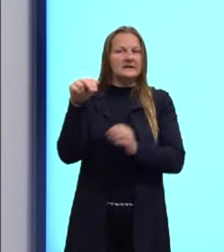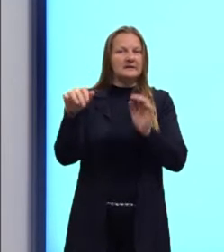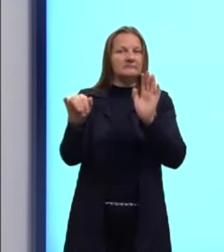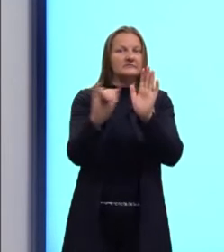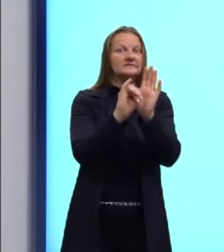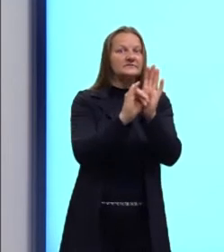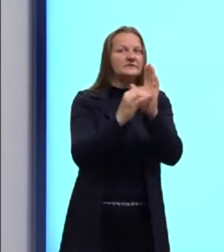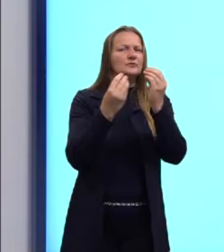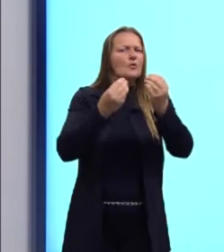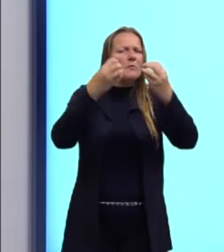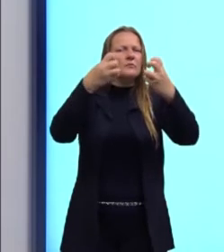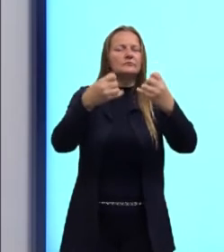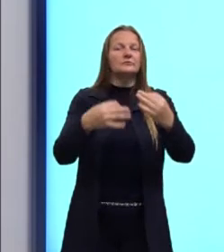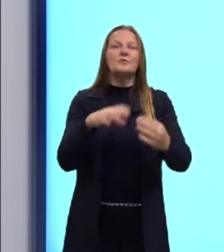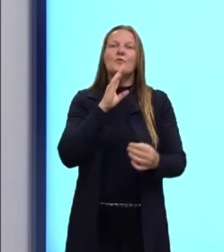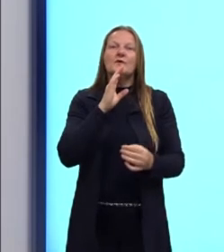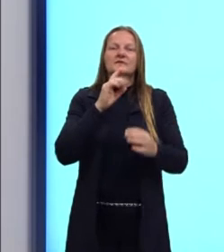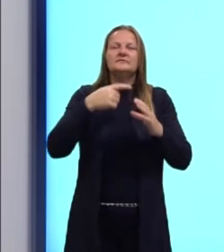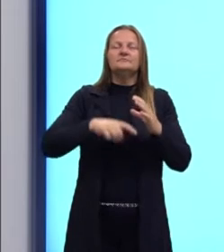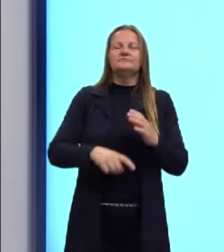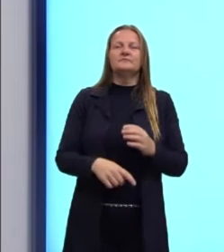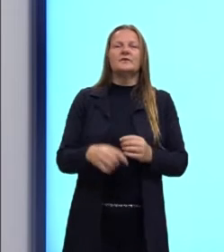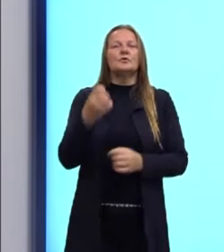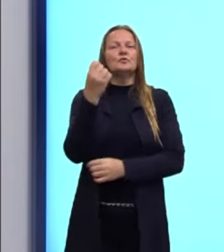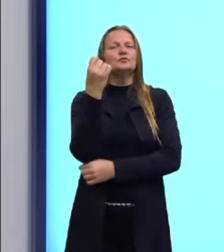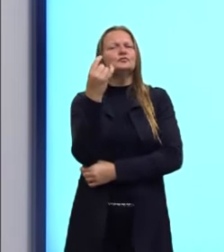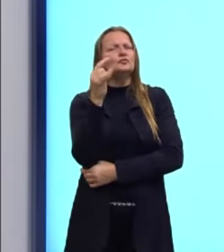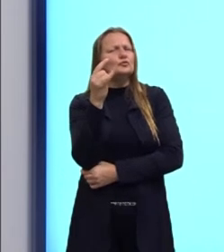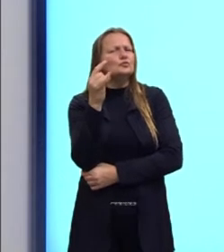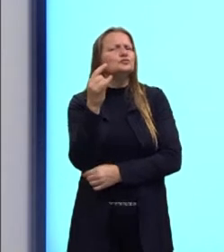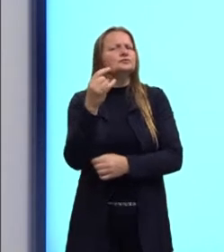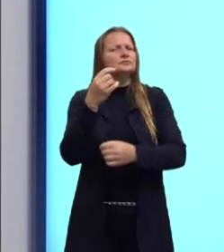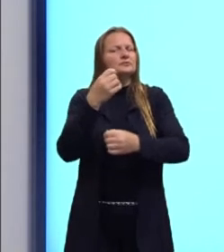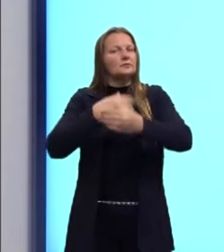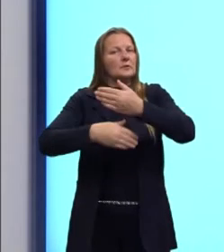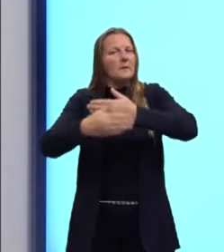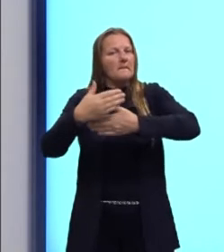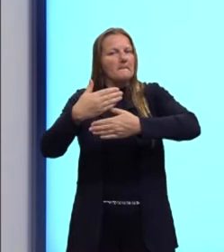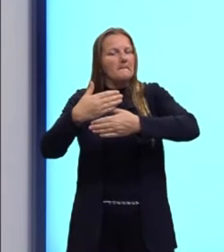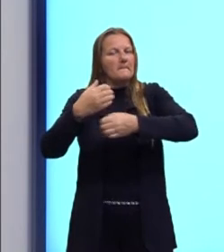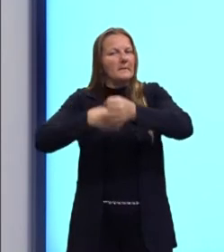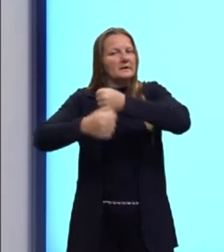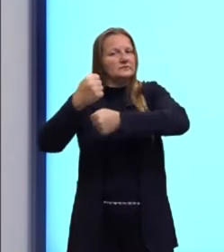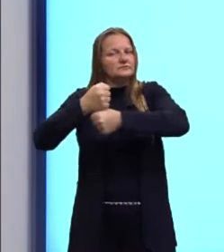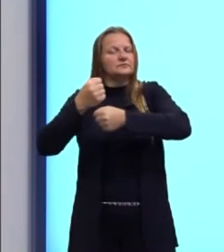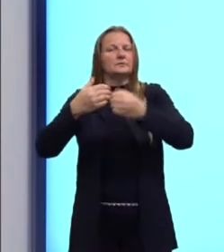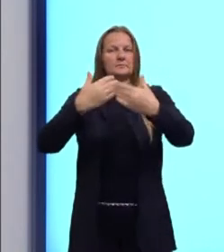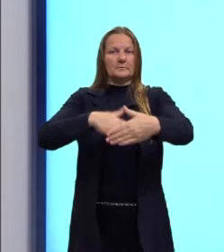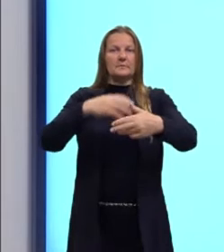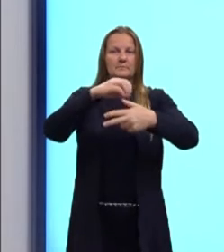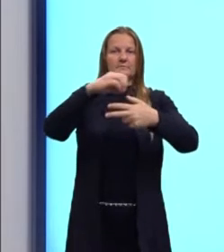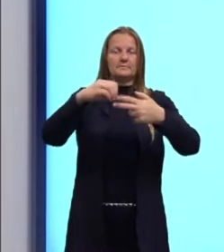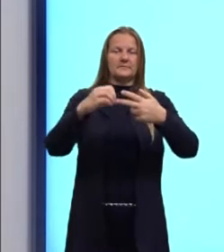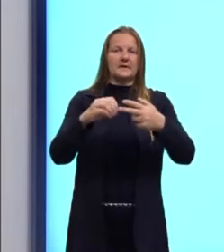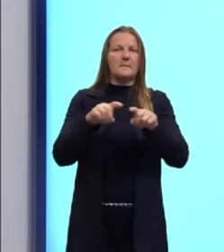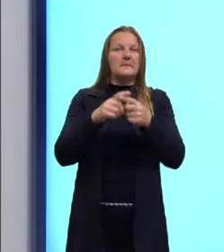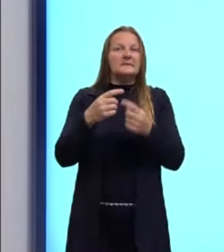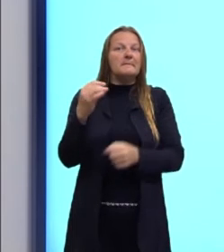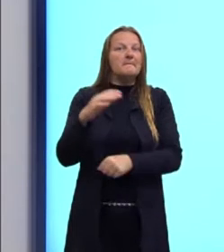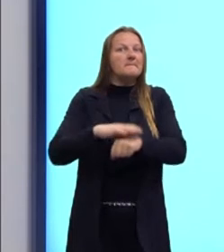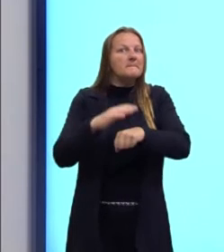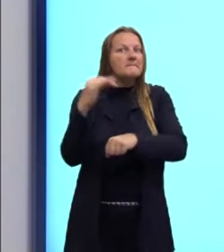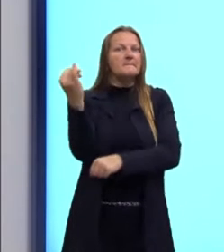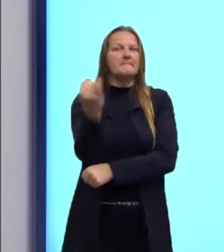-americana? Porque, não somente nas últimas aplicações do Enem, mas principalmente